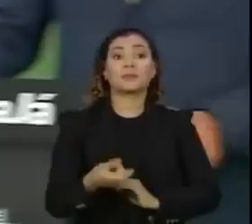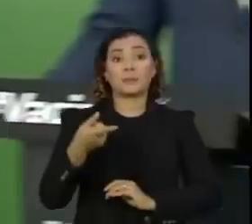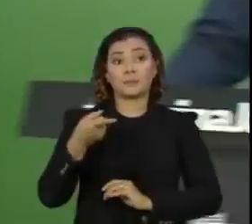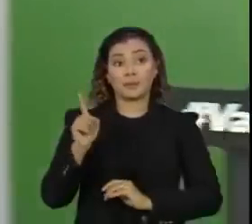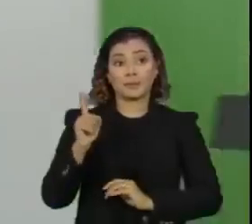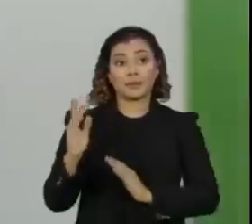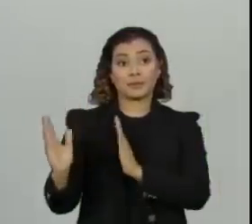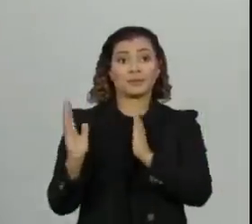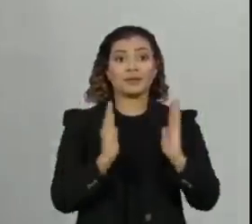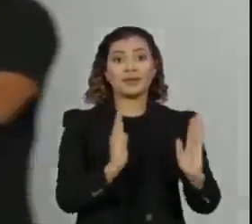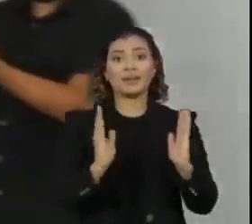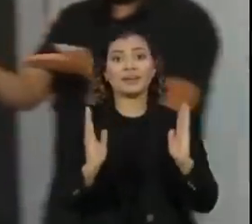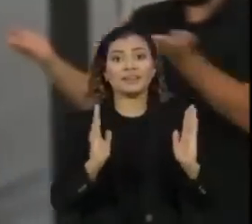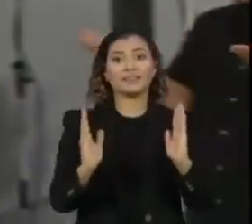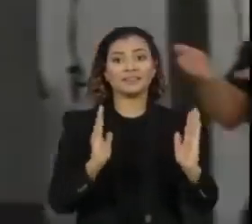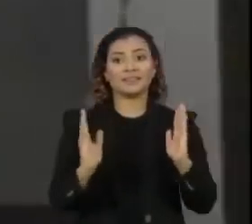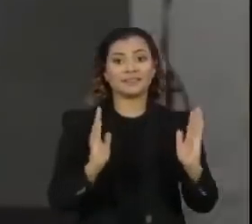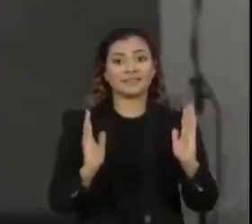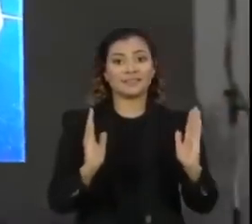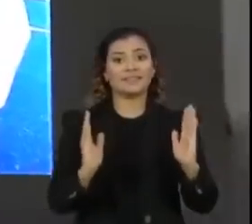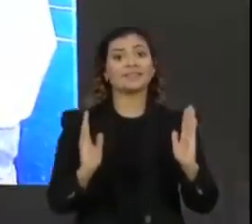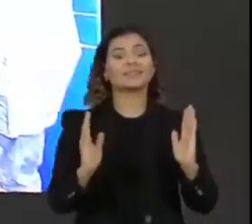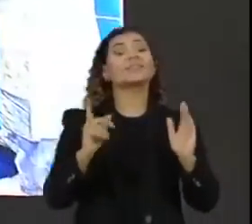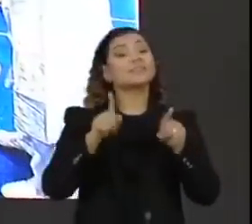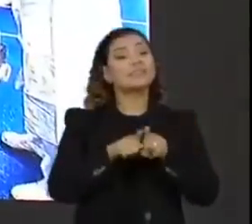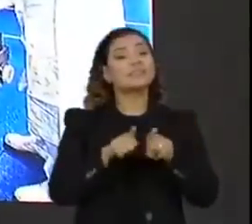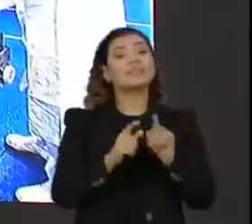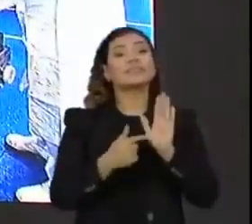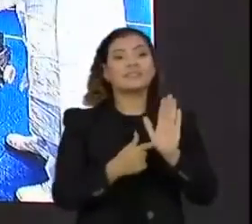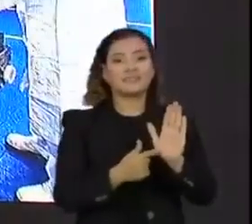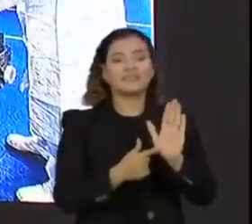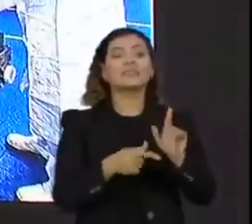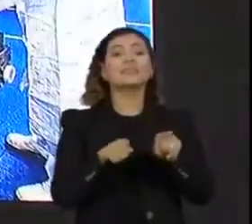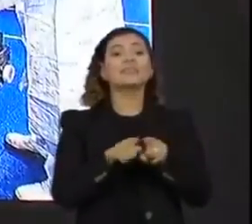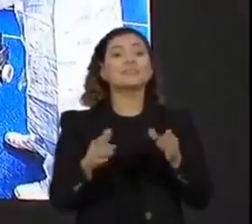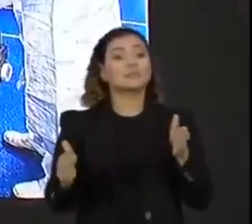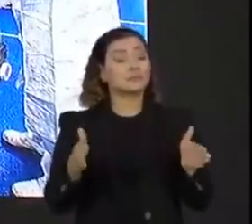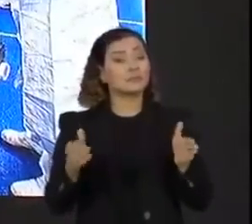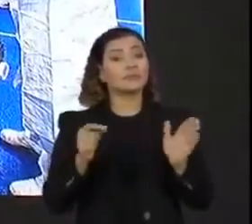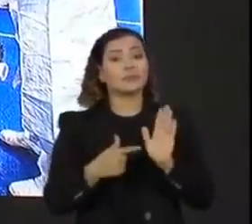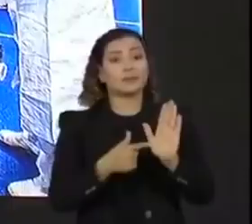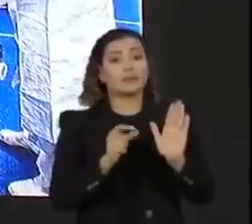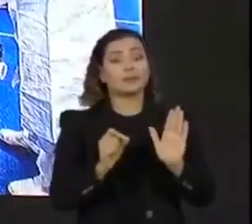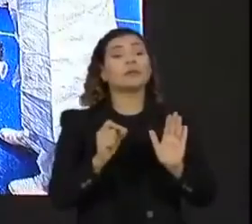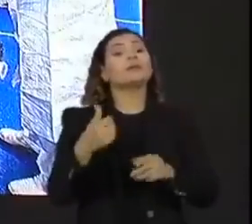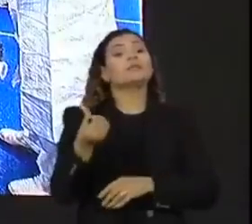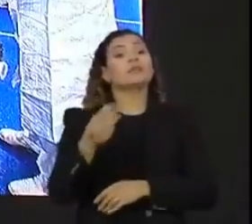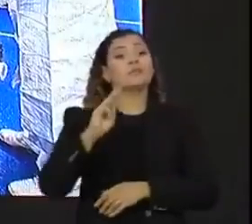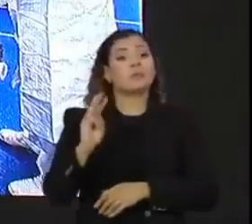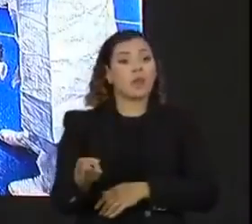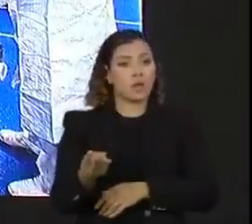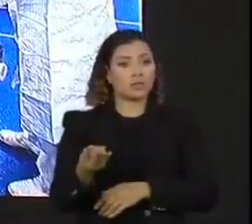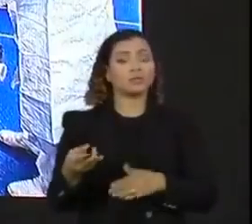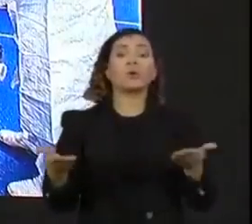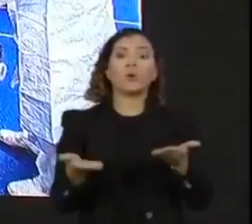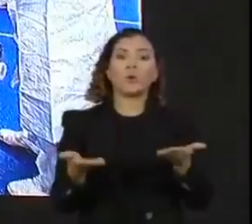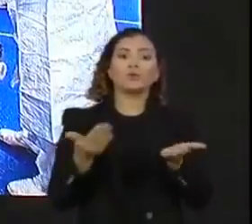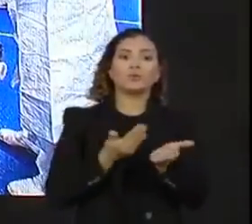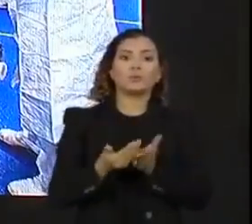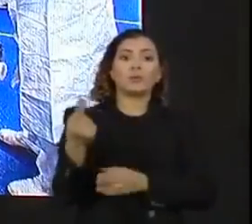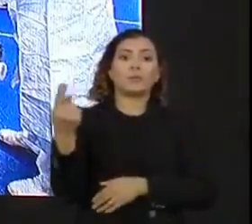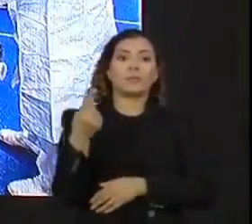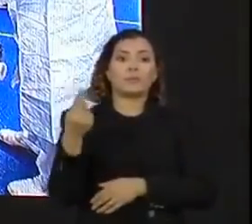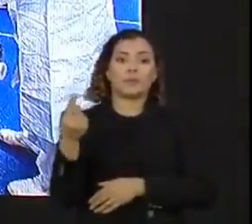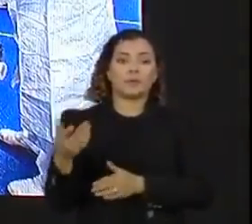fase que nós iniciamos hoje. Vamos produzir seis lotes de vacinas. Totalizaremos seis milhões. Hoje começamos com o